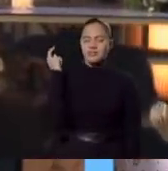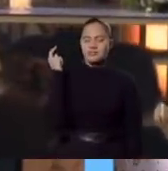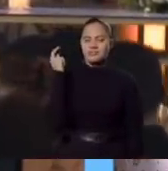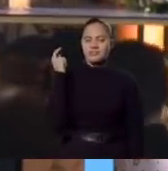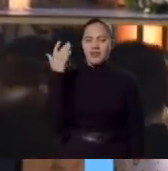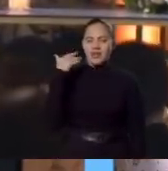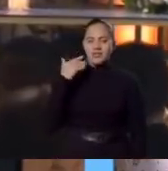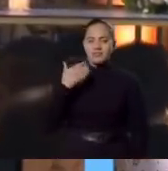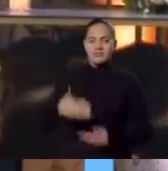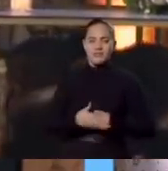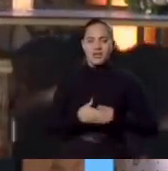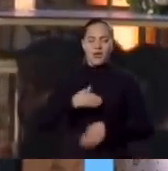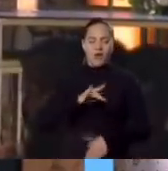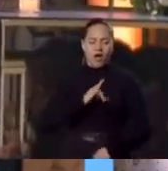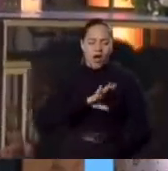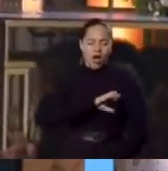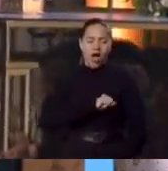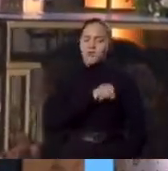Amo ele,